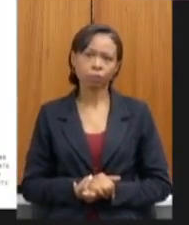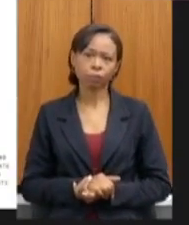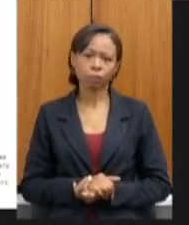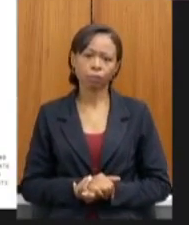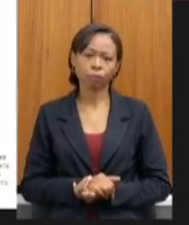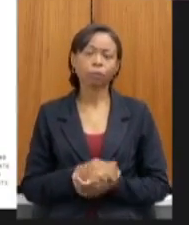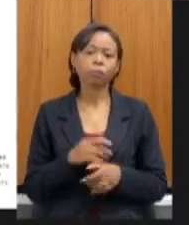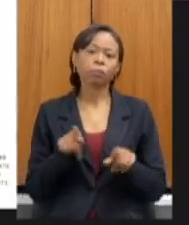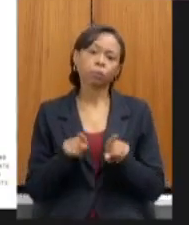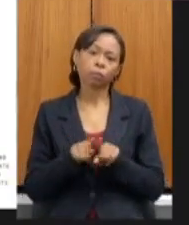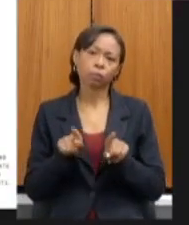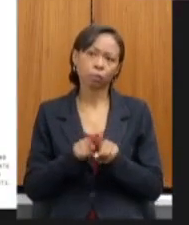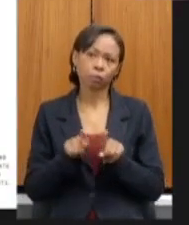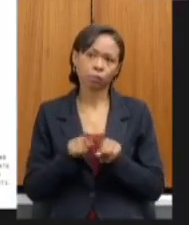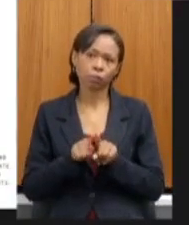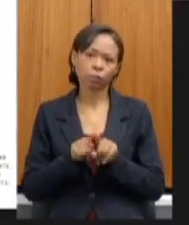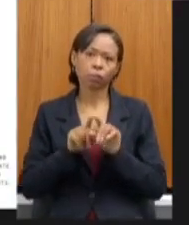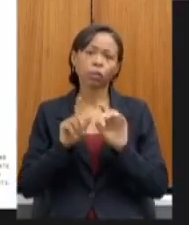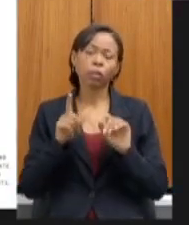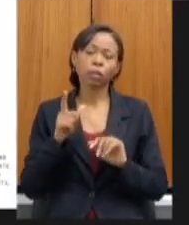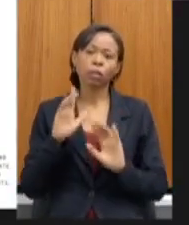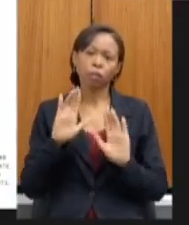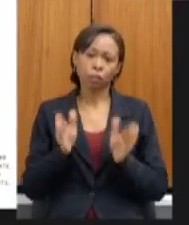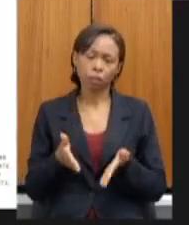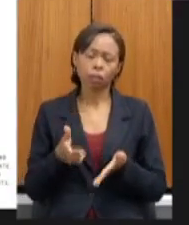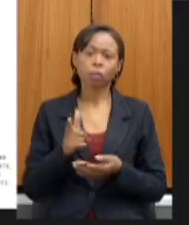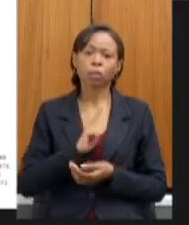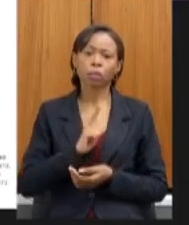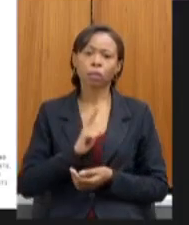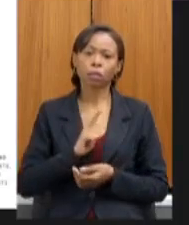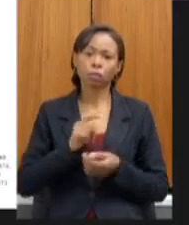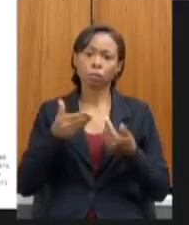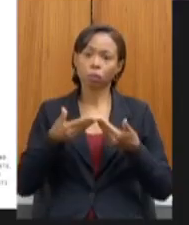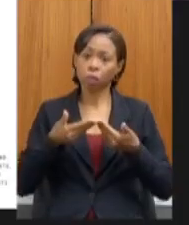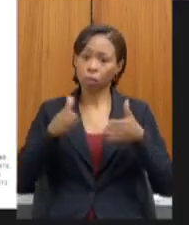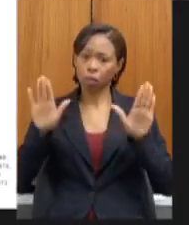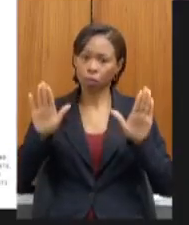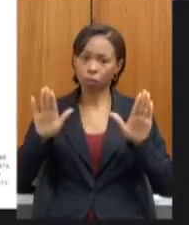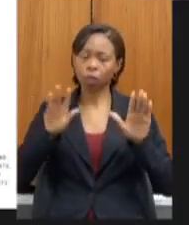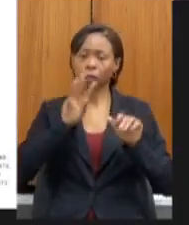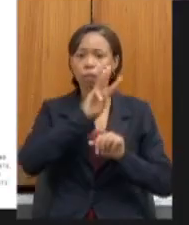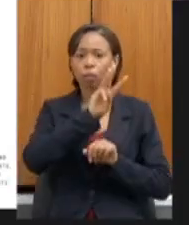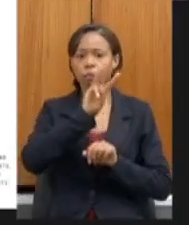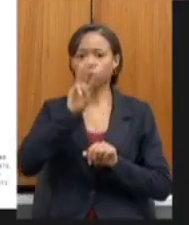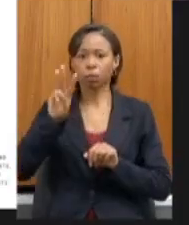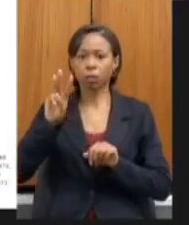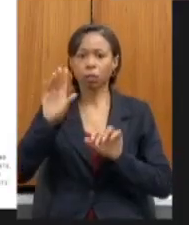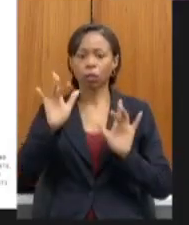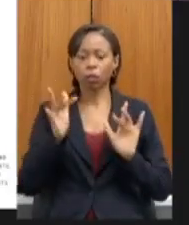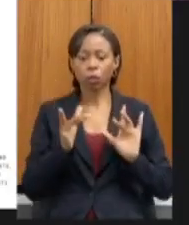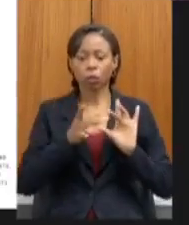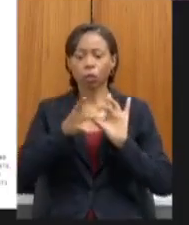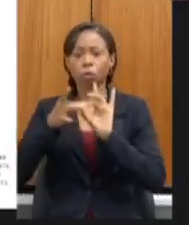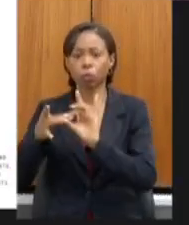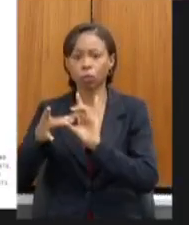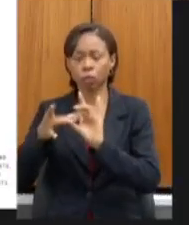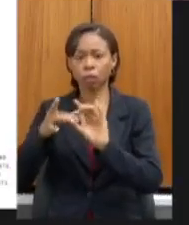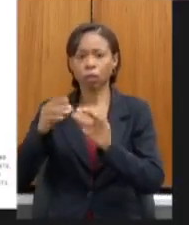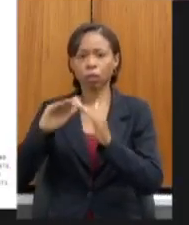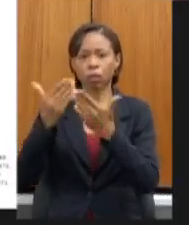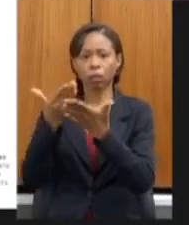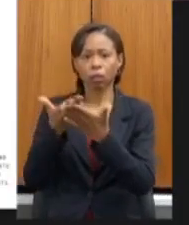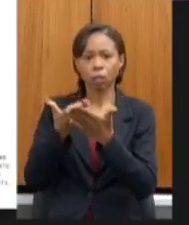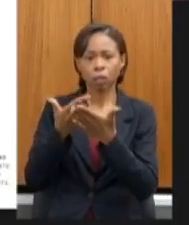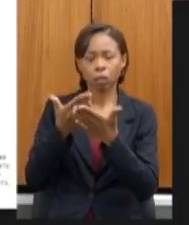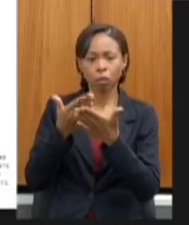tivemos também o lançamento da nossa plataforma Conexão Escola que disponibiliza o acesso aos pets aos